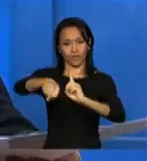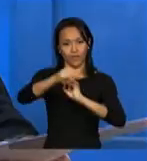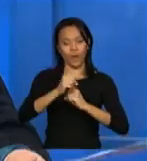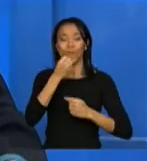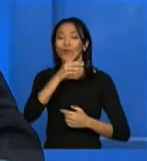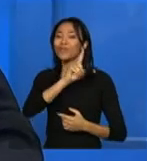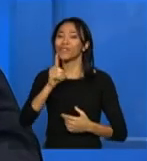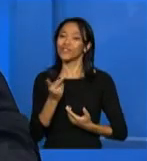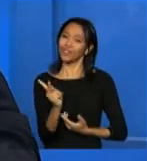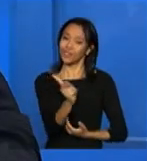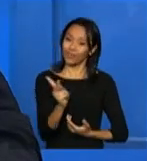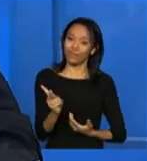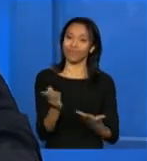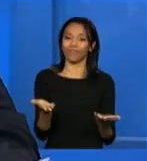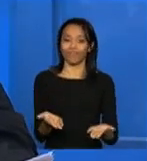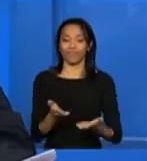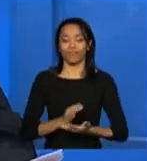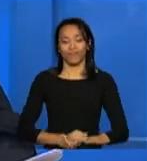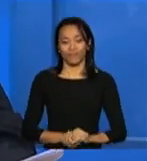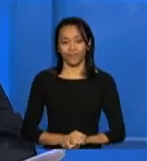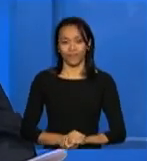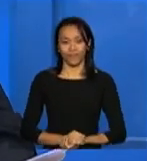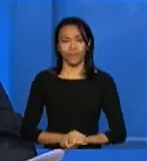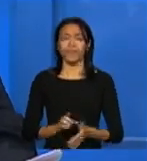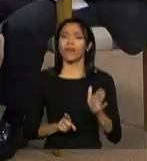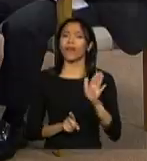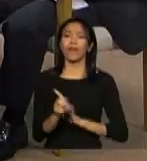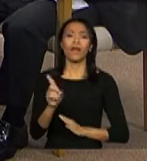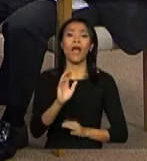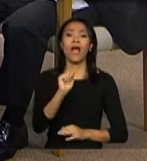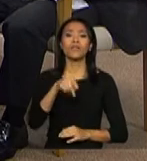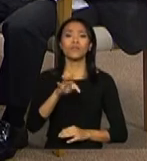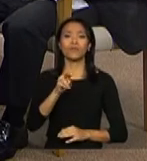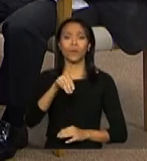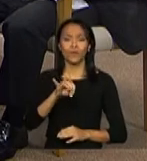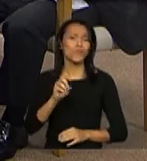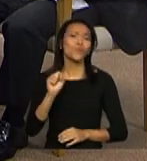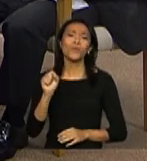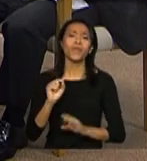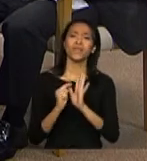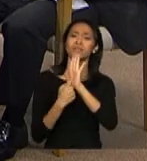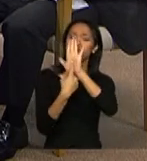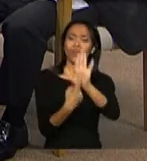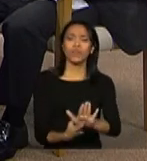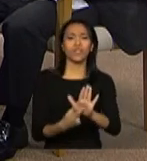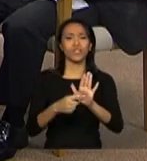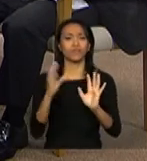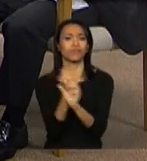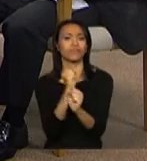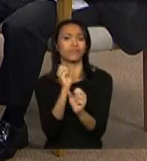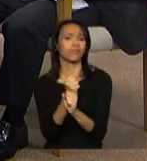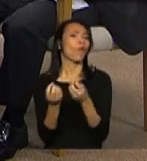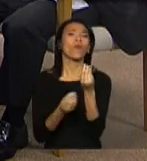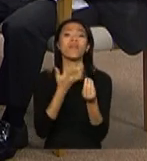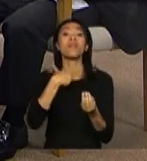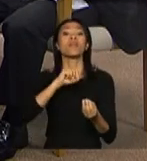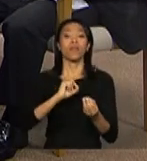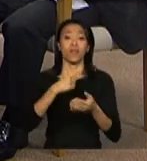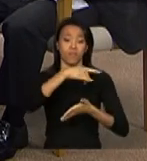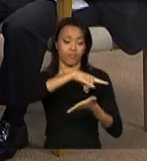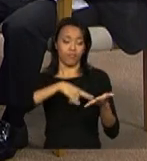Luziele. Bom dia, Antônio. Antônio, o que é o Demonstrativo Físico-Financeiro e quem deverá preenchê-lo?